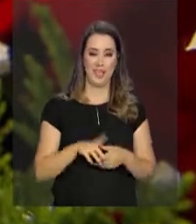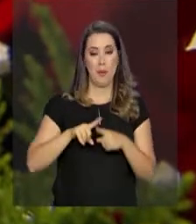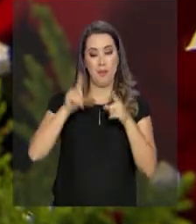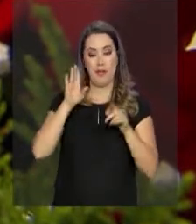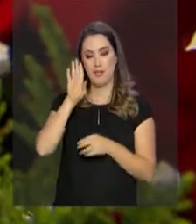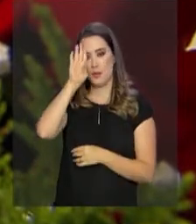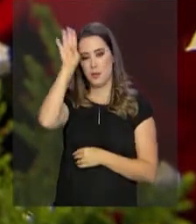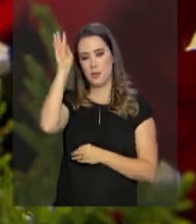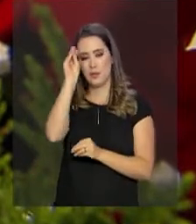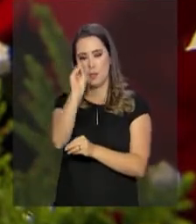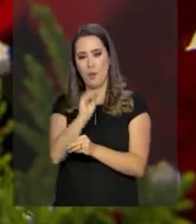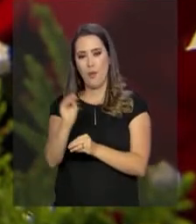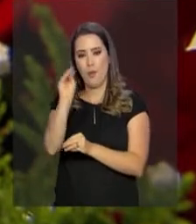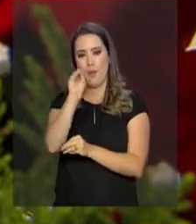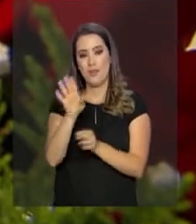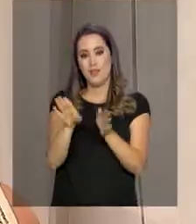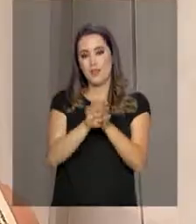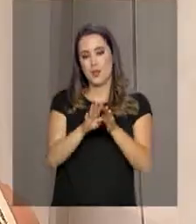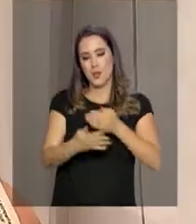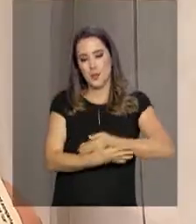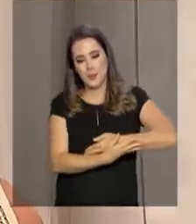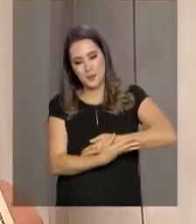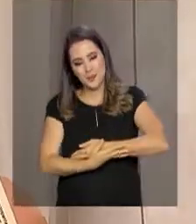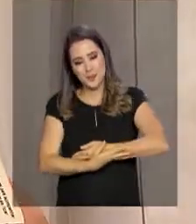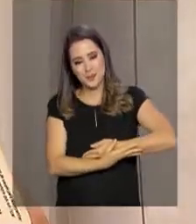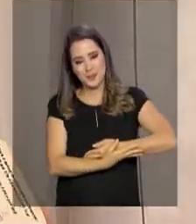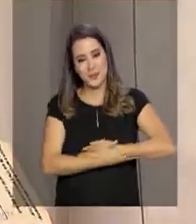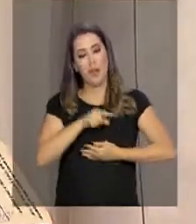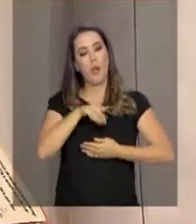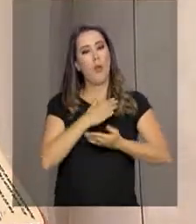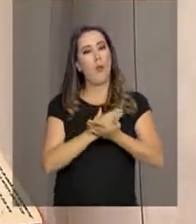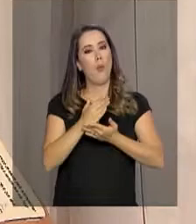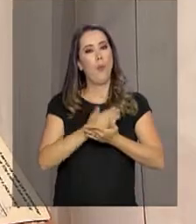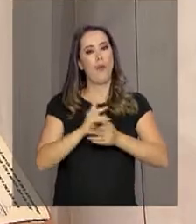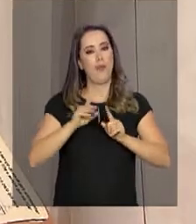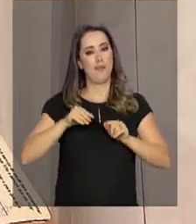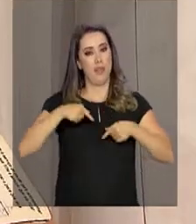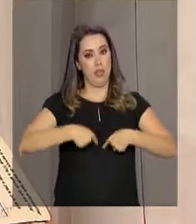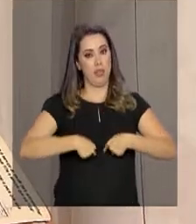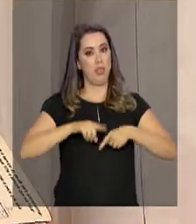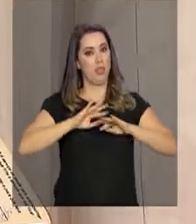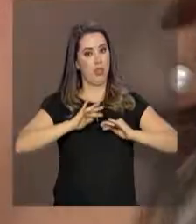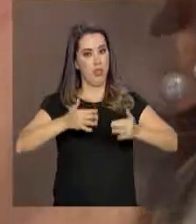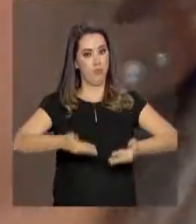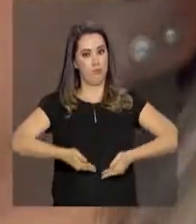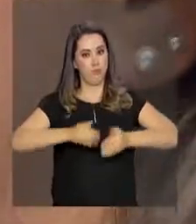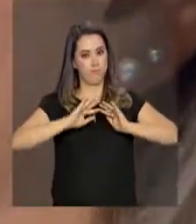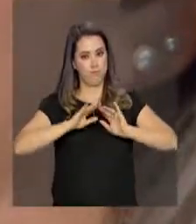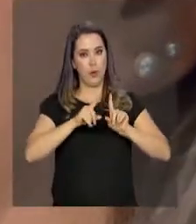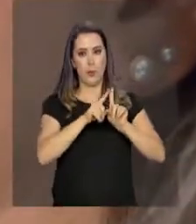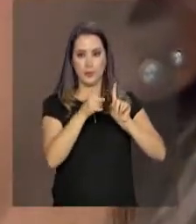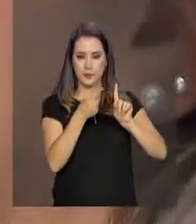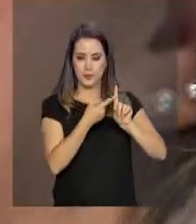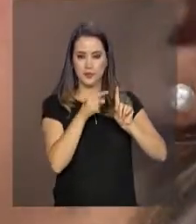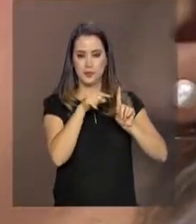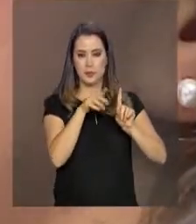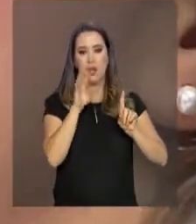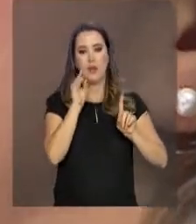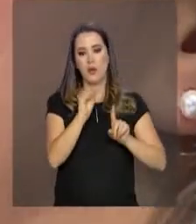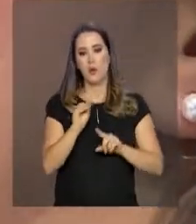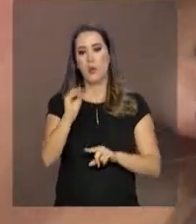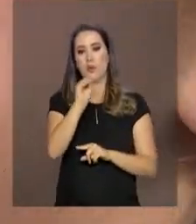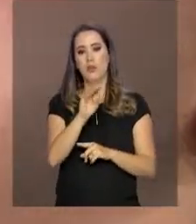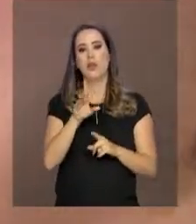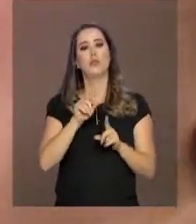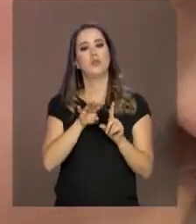cuidado para a chegada da Maria Clara começa ainda enquanto ela está na barriga da mamãe. Maíra, que faz acompanhamento